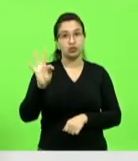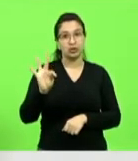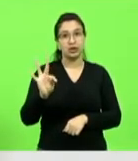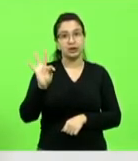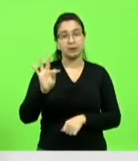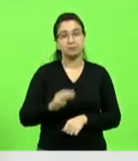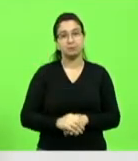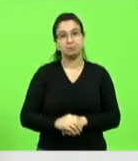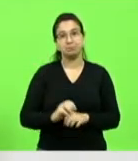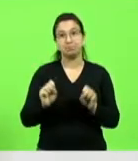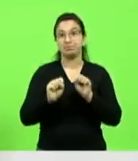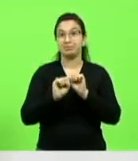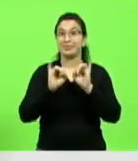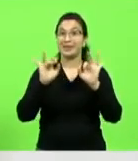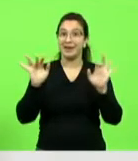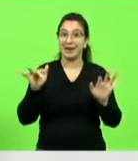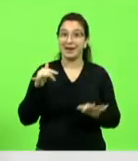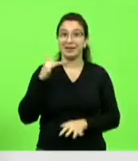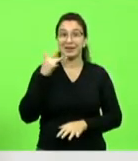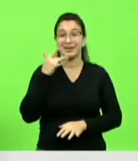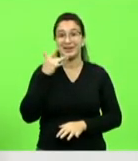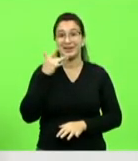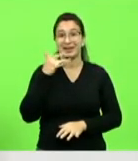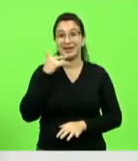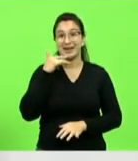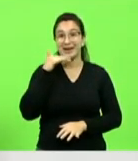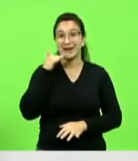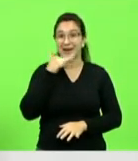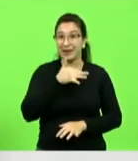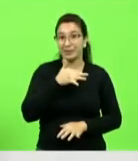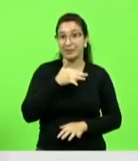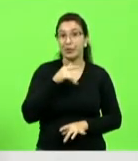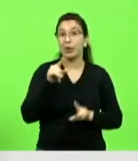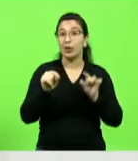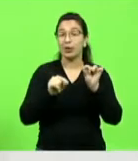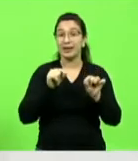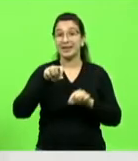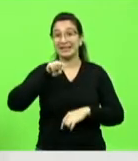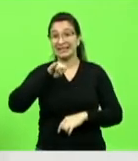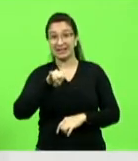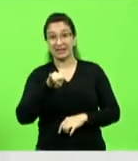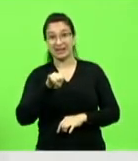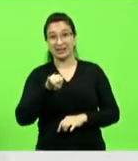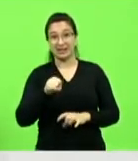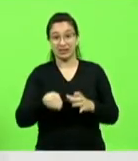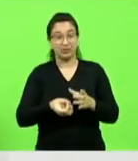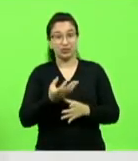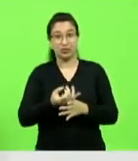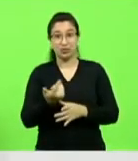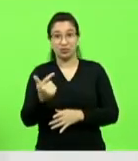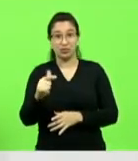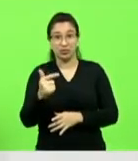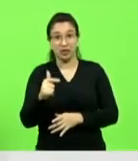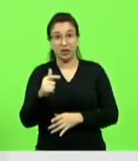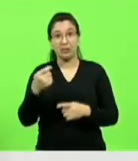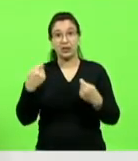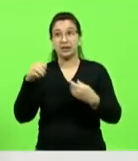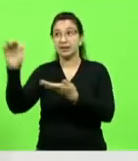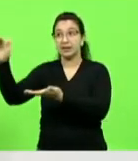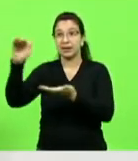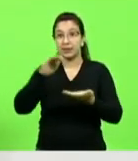Obviamente que, se não tem a produção suficiente no Estado, vai ser importada de outros Estados,